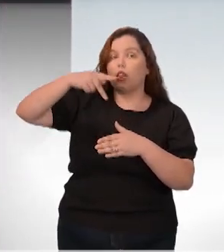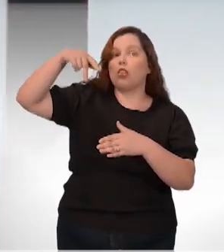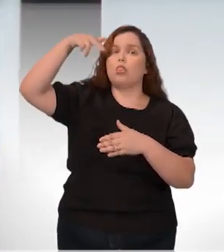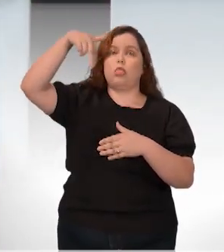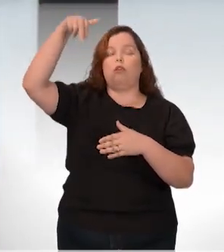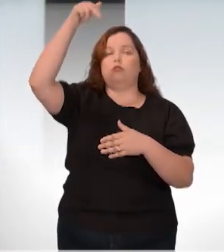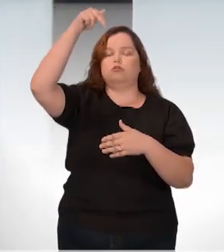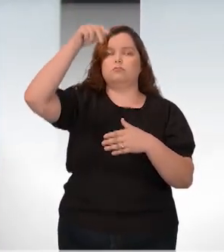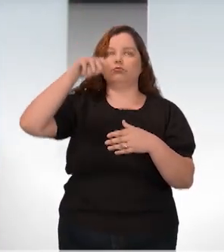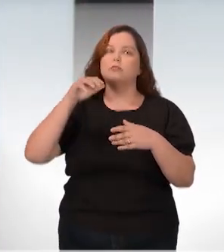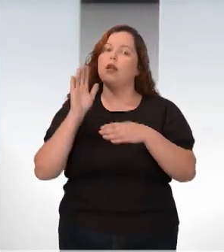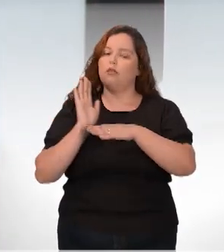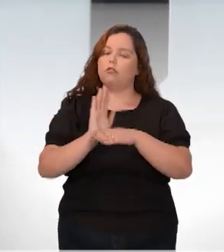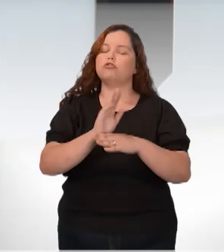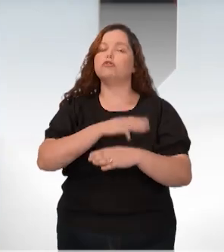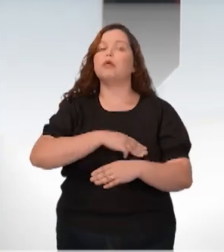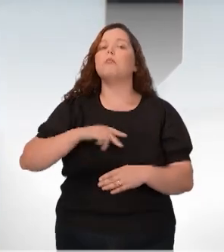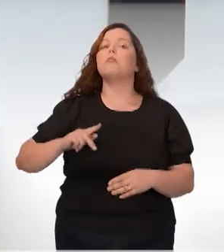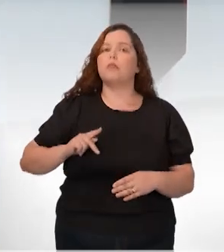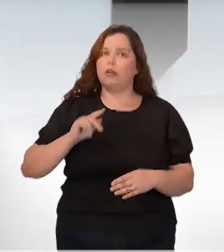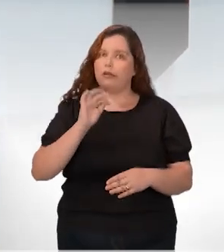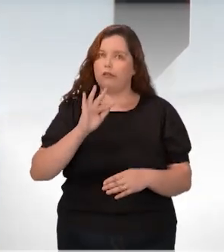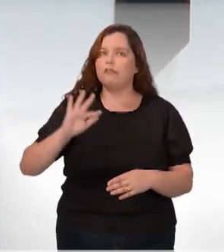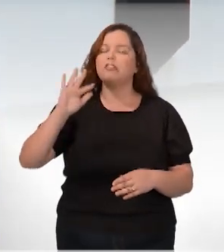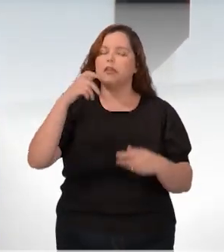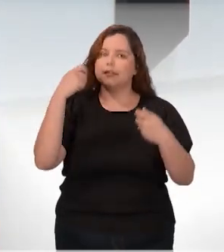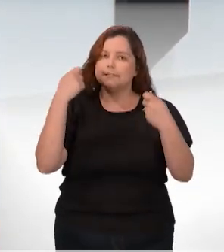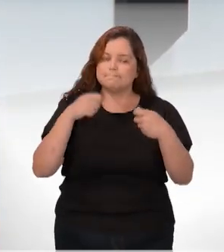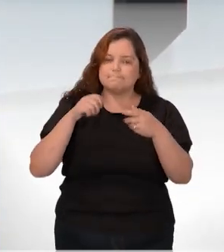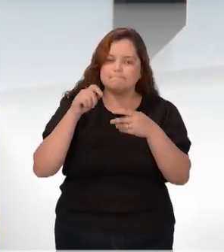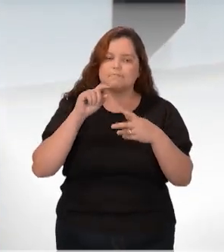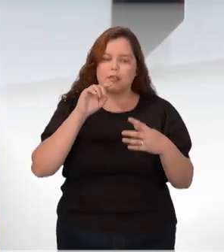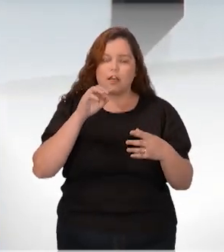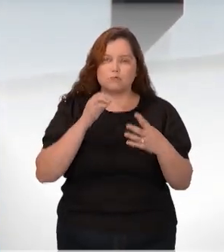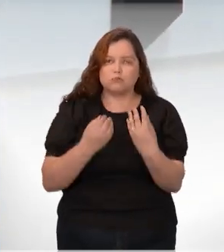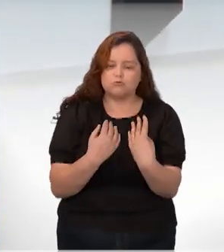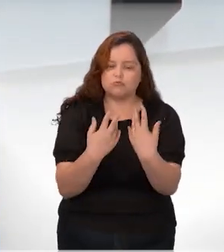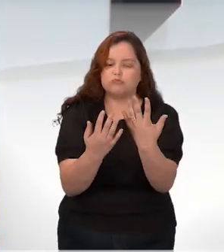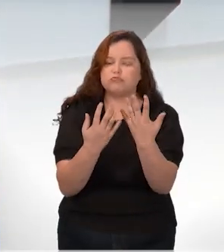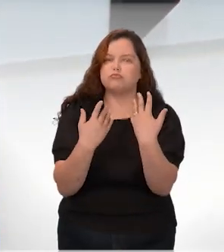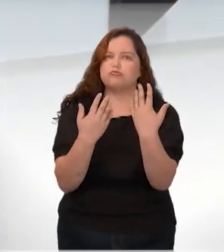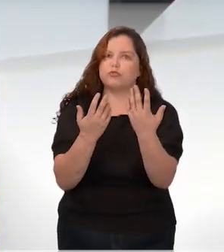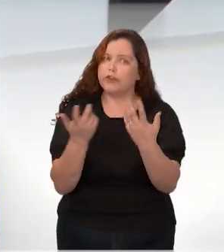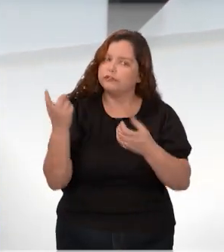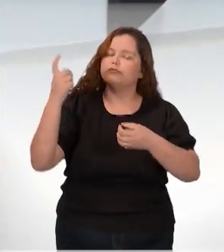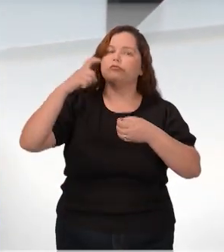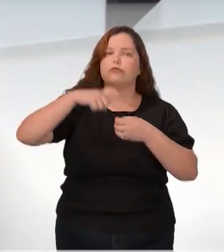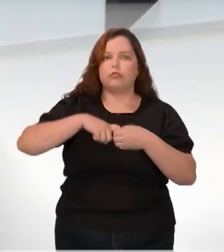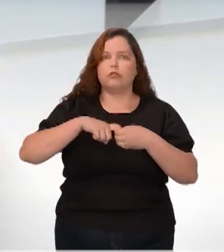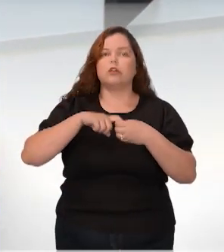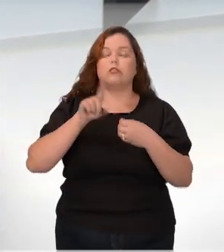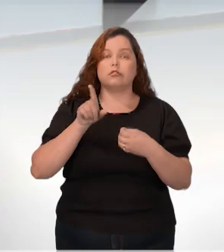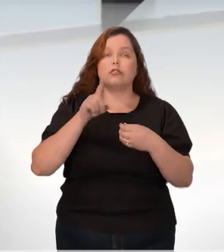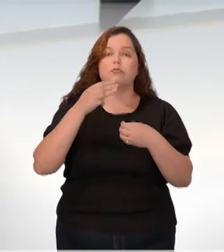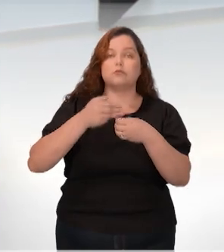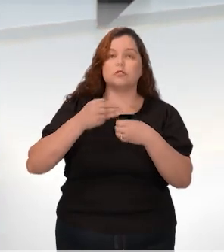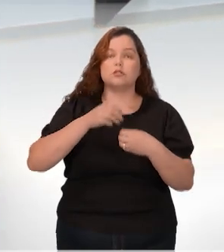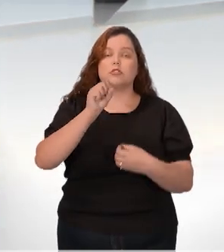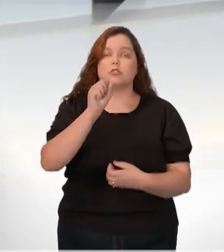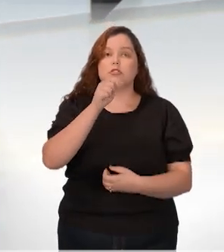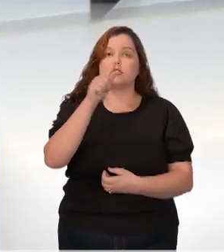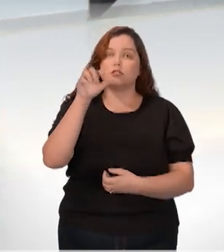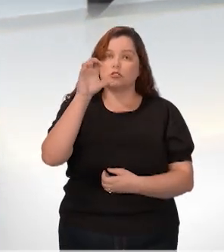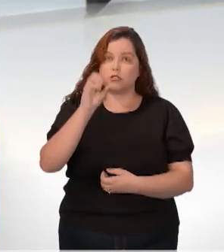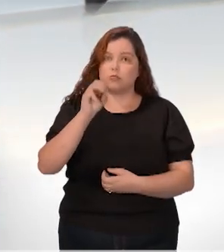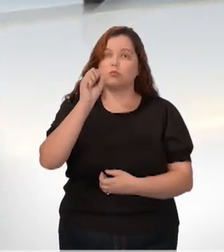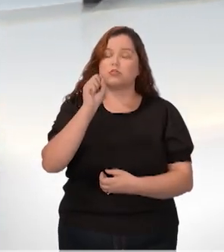conta com o apoio do MPF, pretende recompor a vegetação das encostas no município de São Sebastião. O